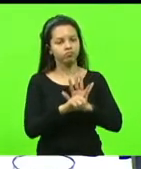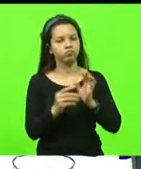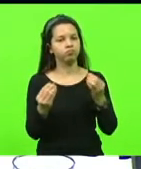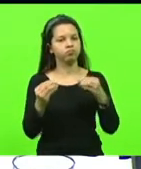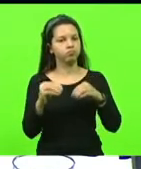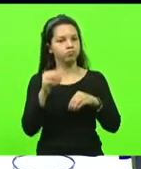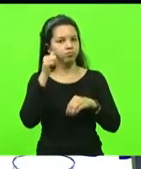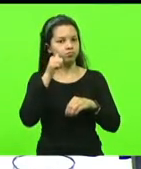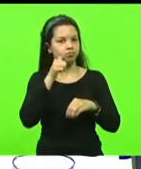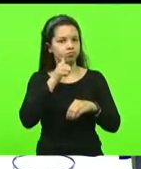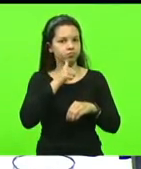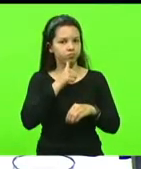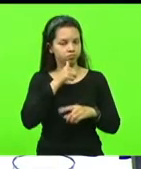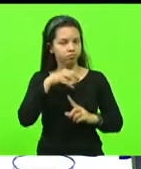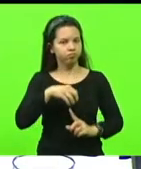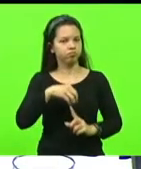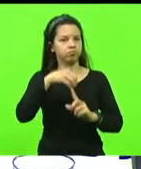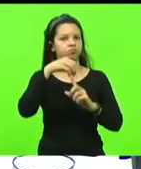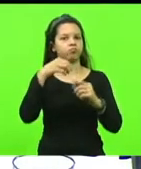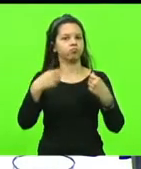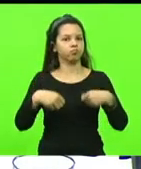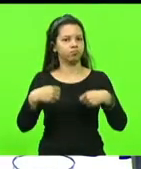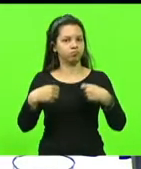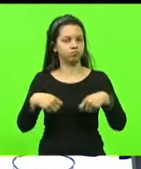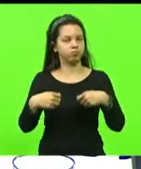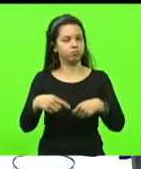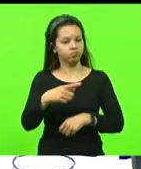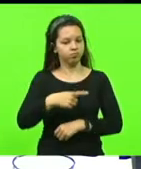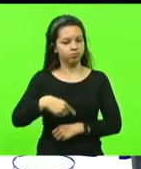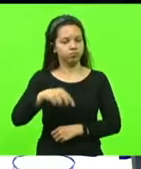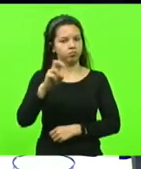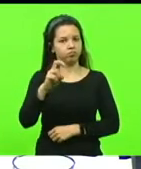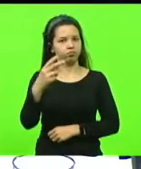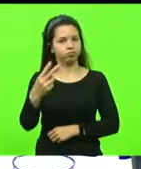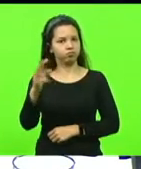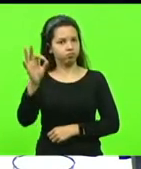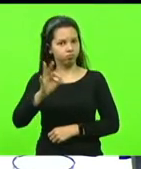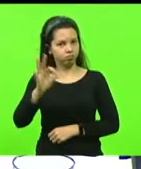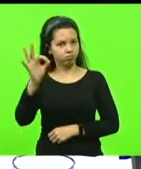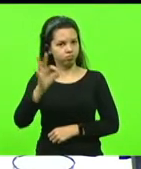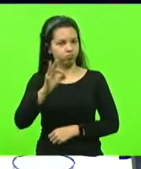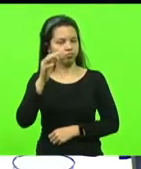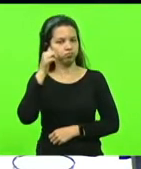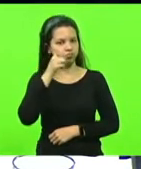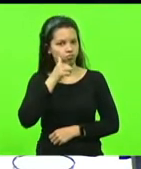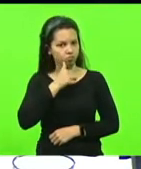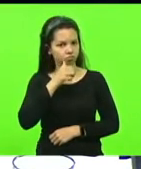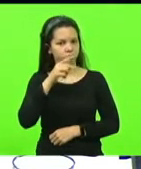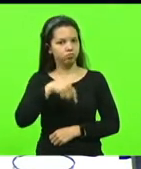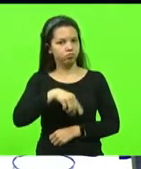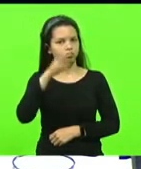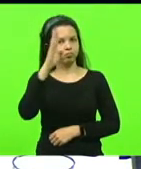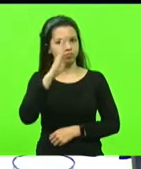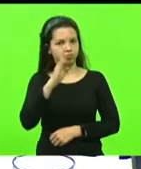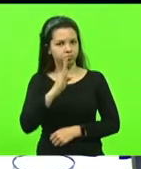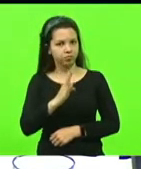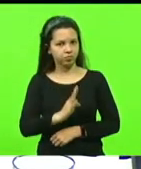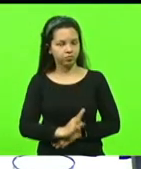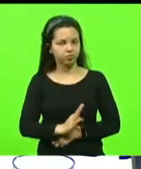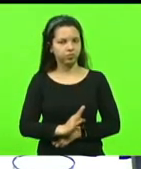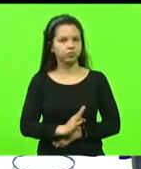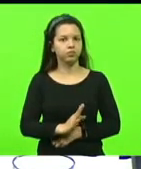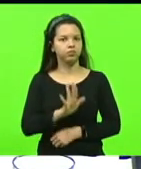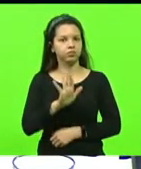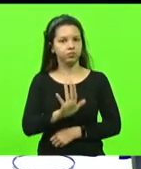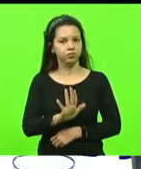evidência. Porque nós somos 52% das mulheres no país, e, no entanto, as